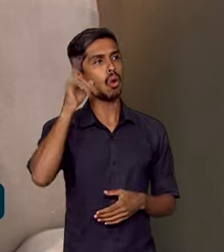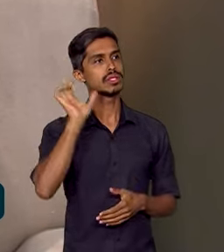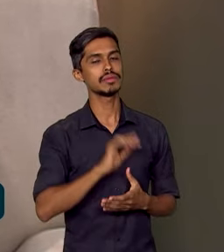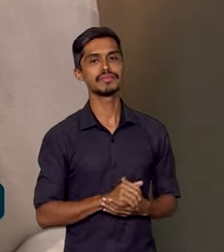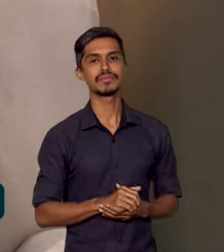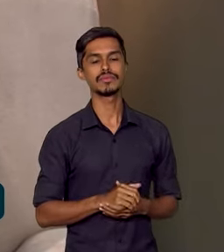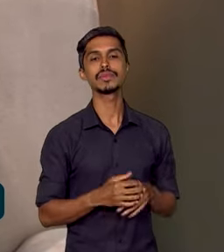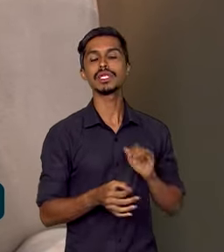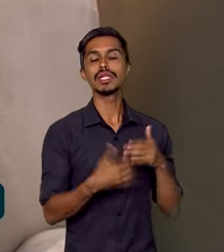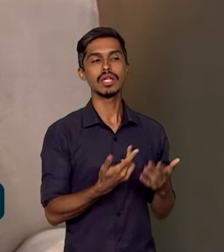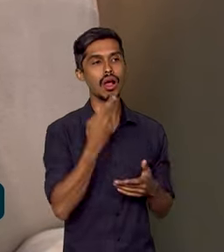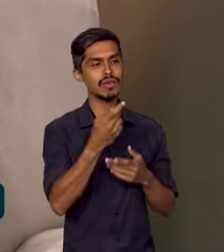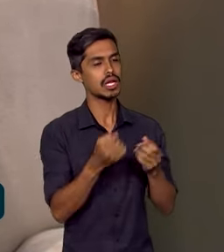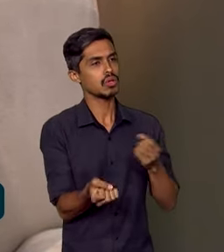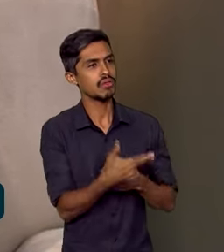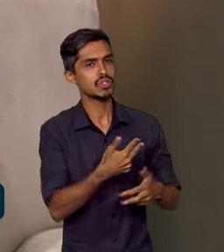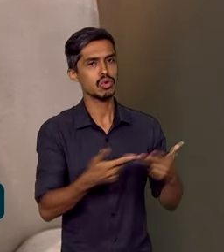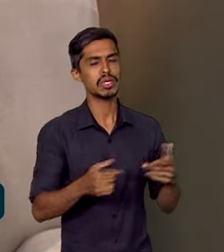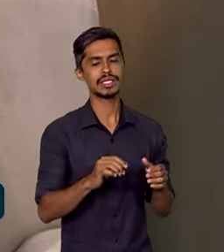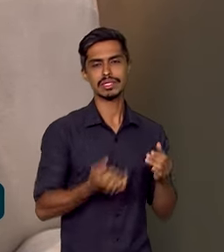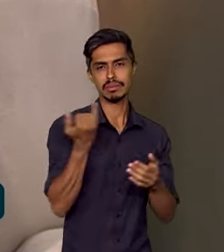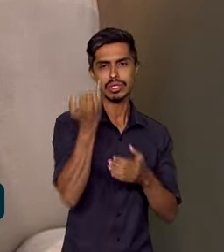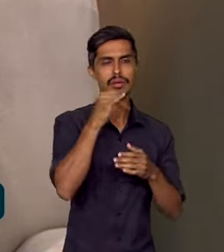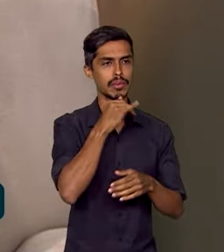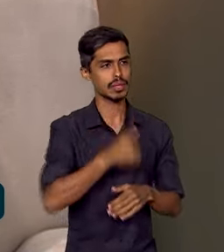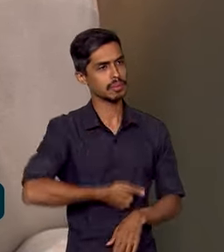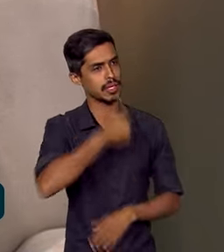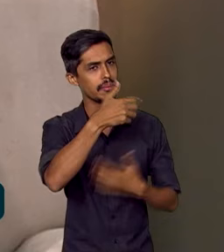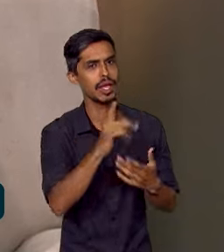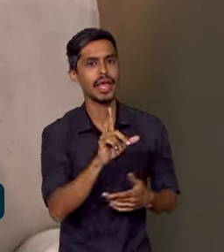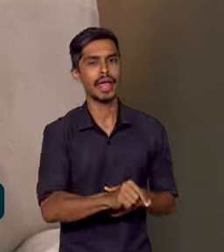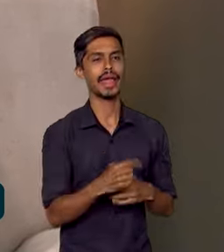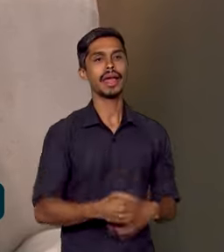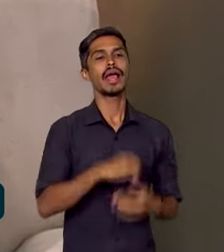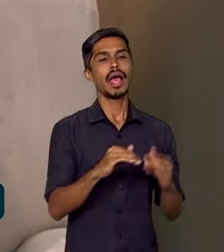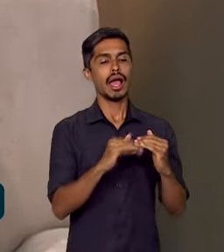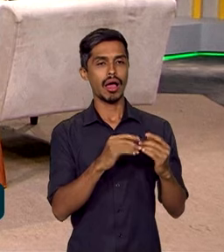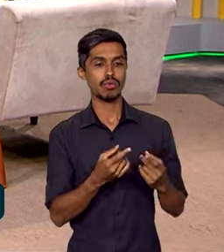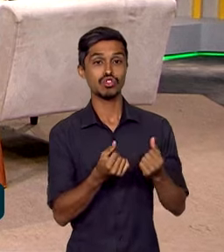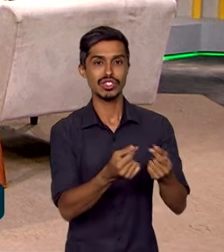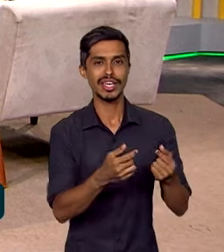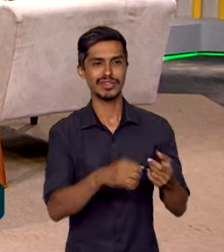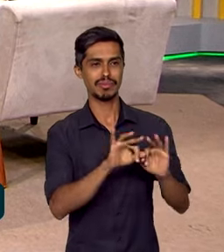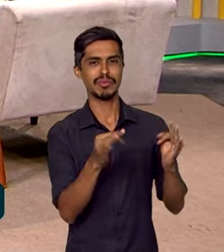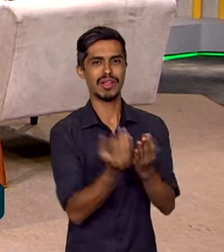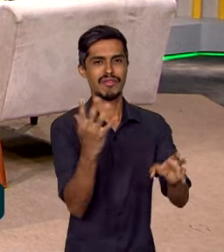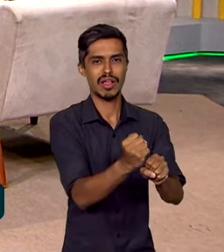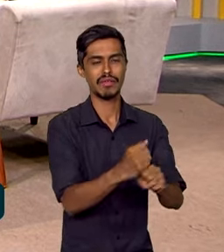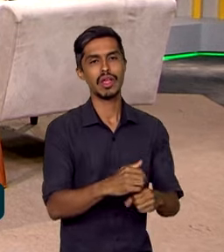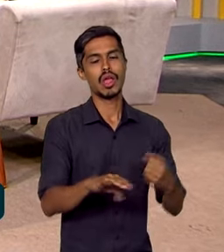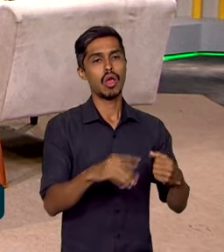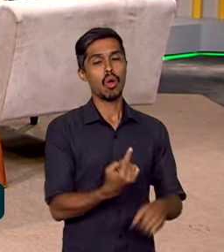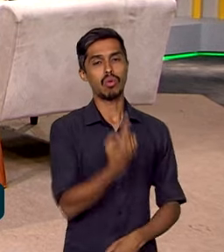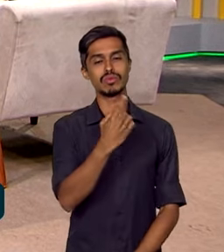ela traz algumas atualizações importantes. A primeira delas é a mudança na faixa de renda, que atualmente é um salário